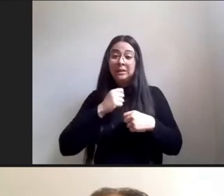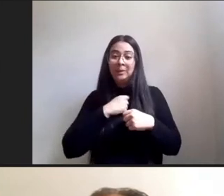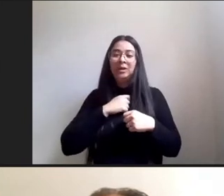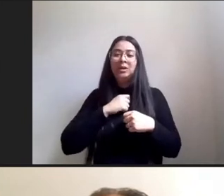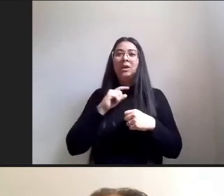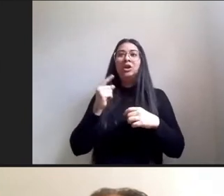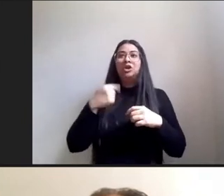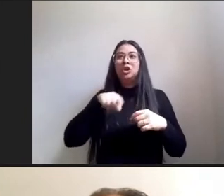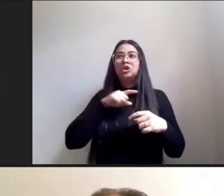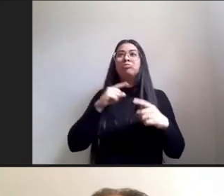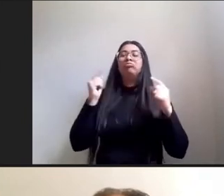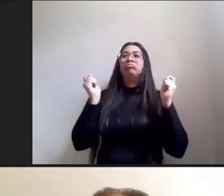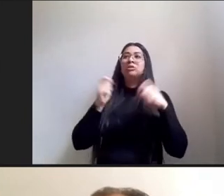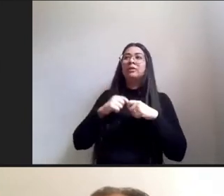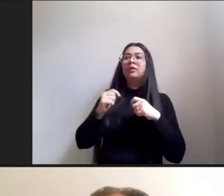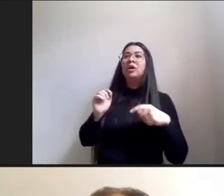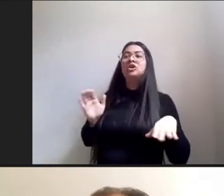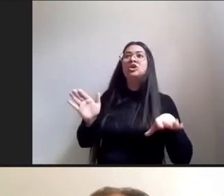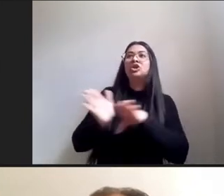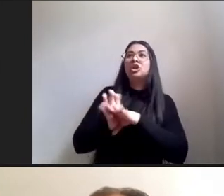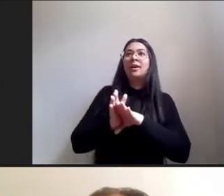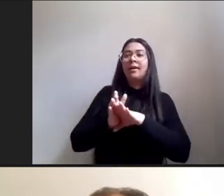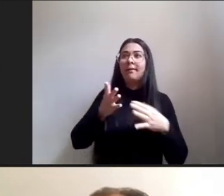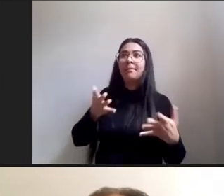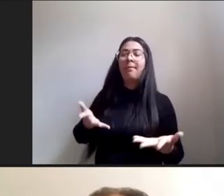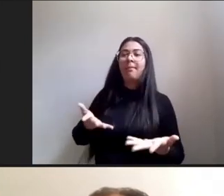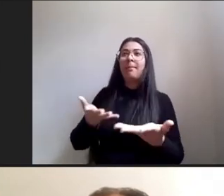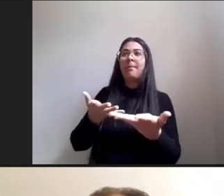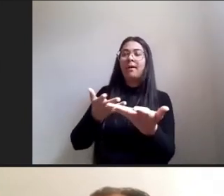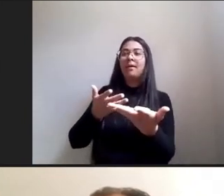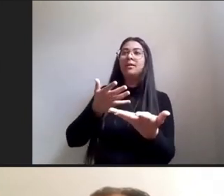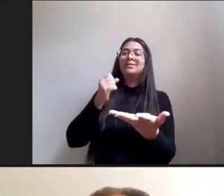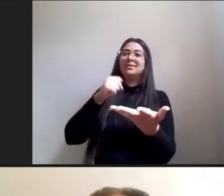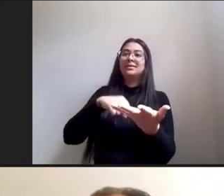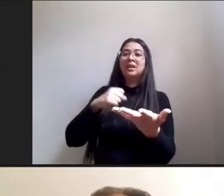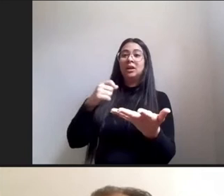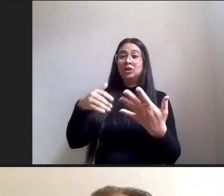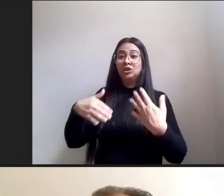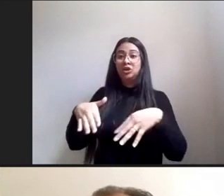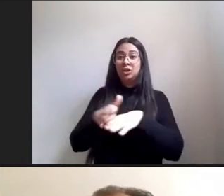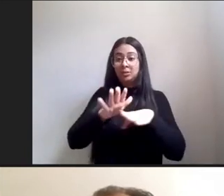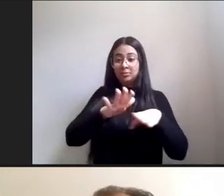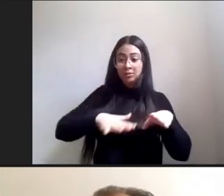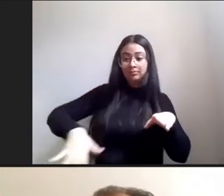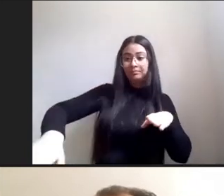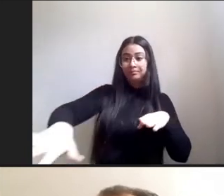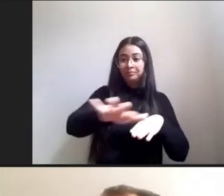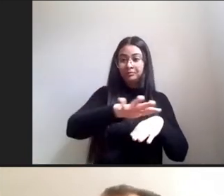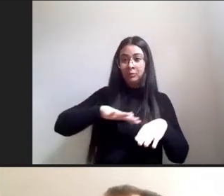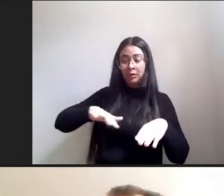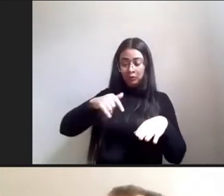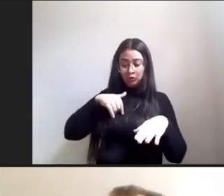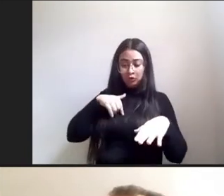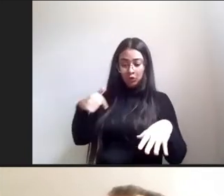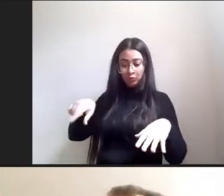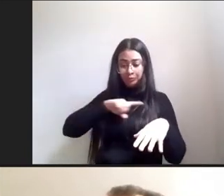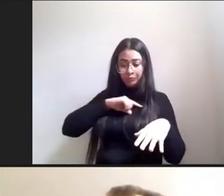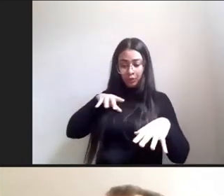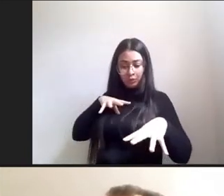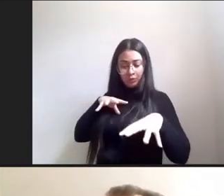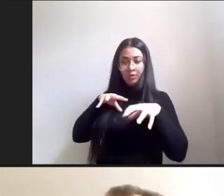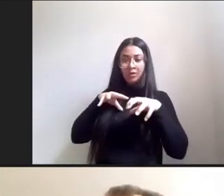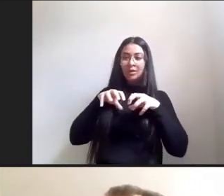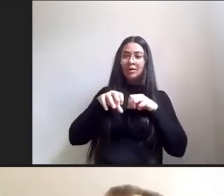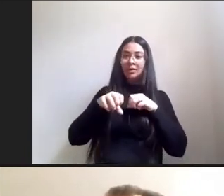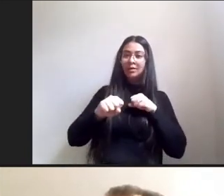enormemente no campo né um campo que nos nos forma um campo em que a gente está atuando assim acho bem